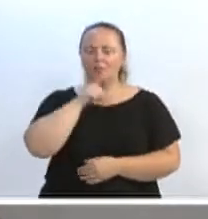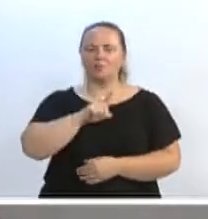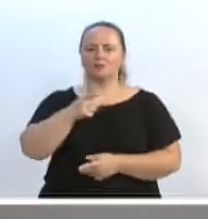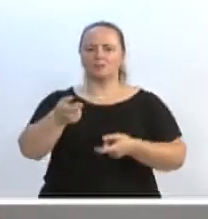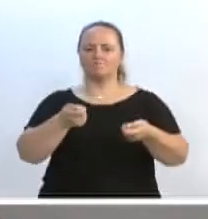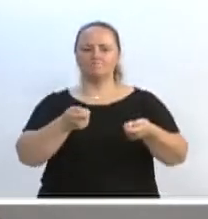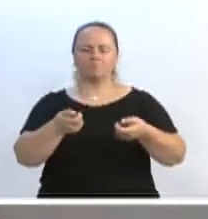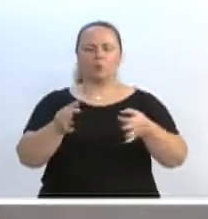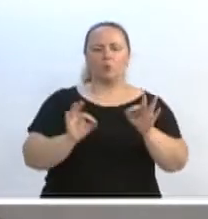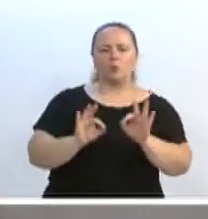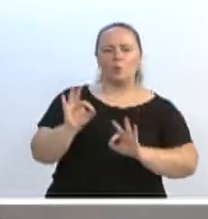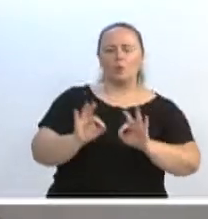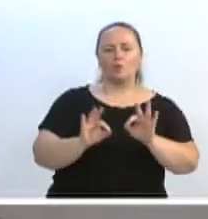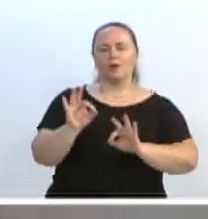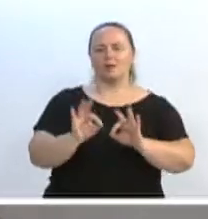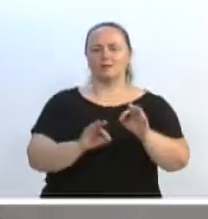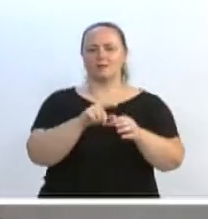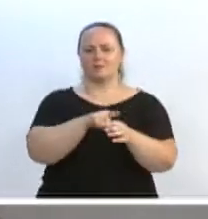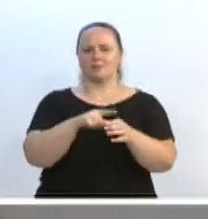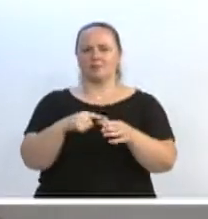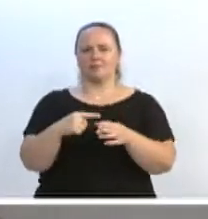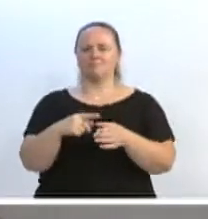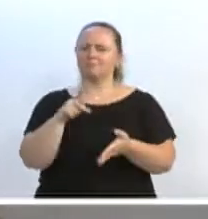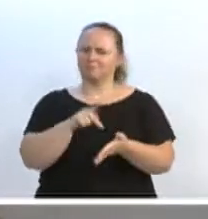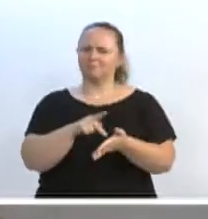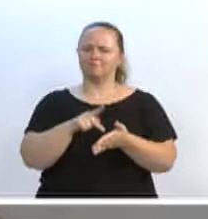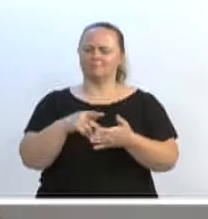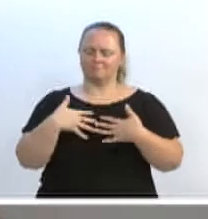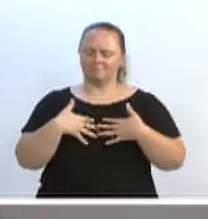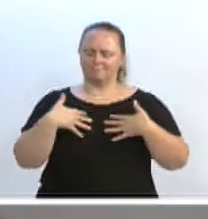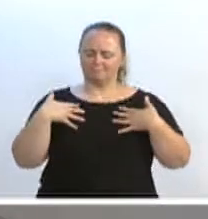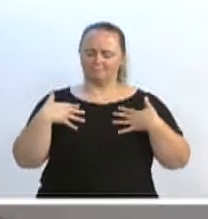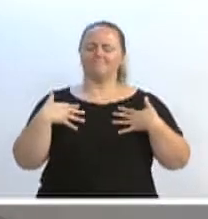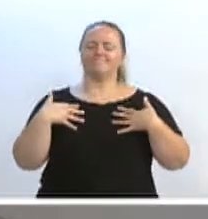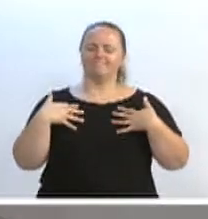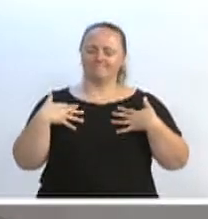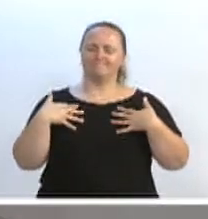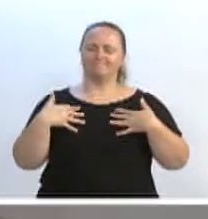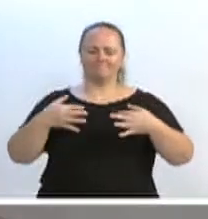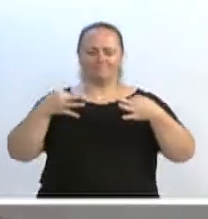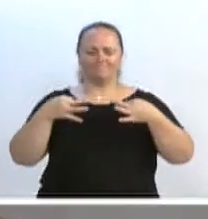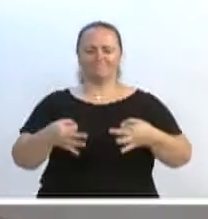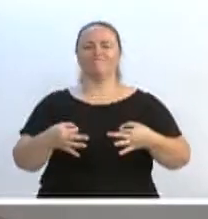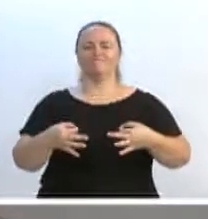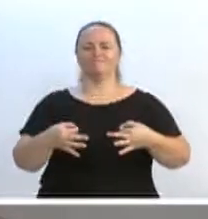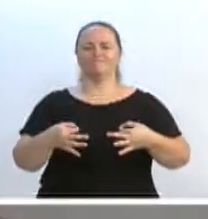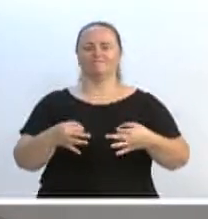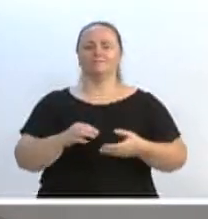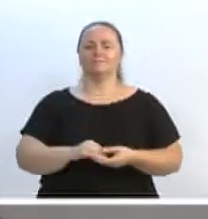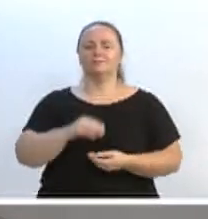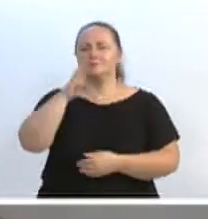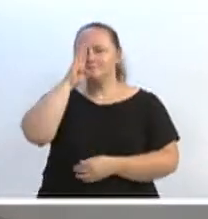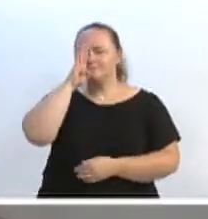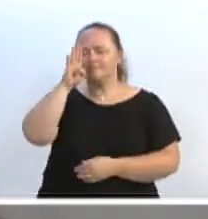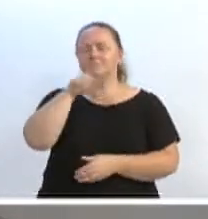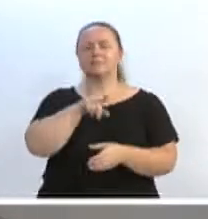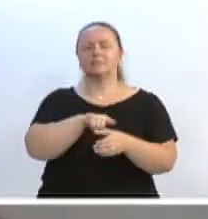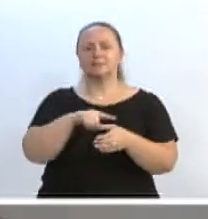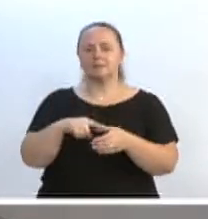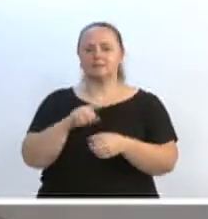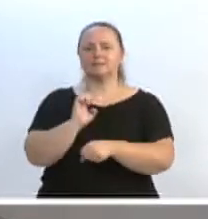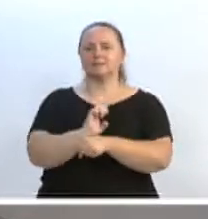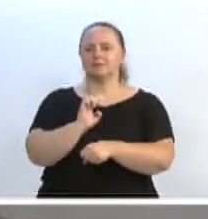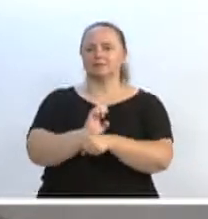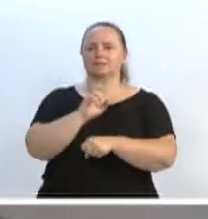Marcos. É motivo de orgulho, tenho certeza. E uma das principais cidades do nosso Estado e nosso país, sem